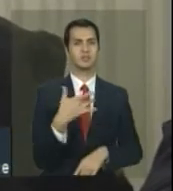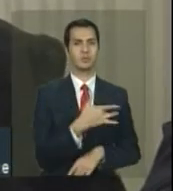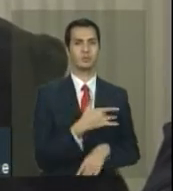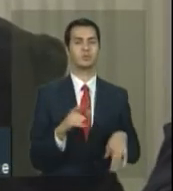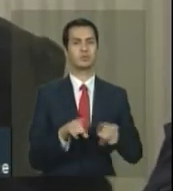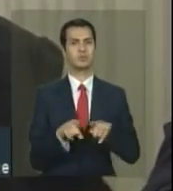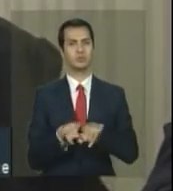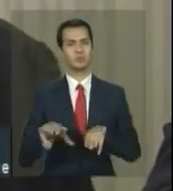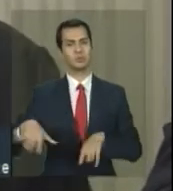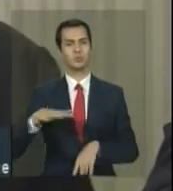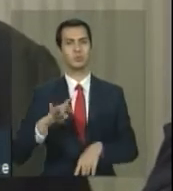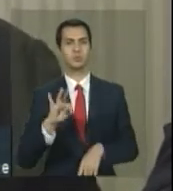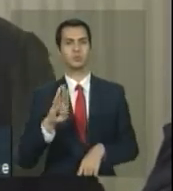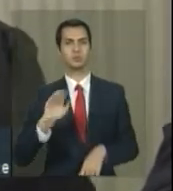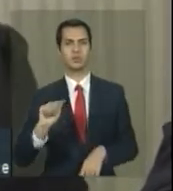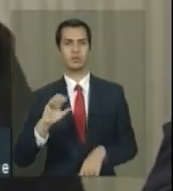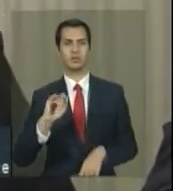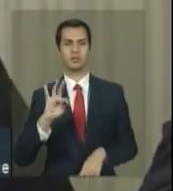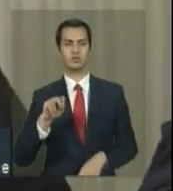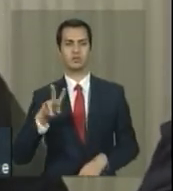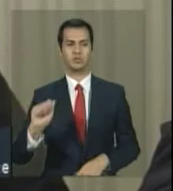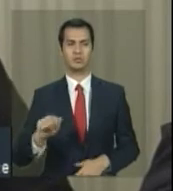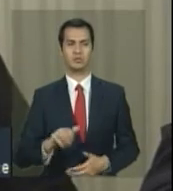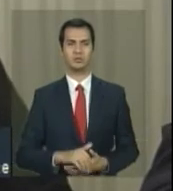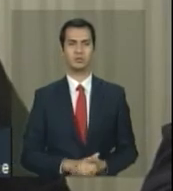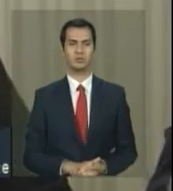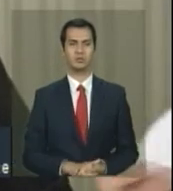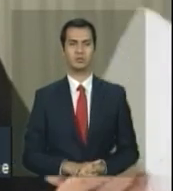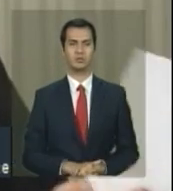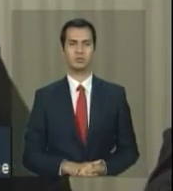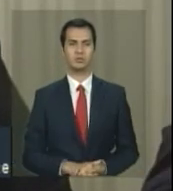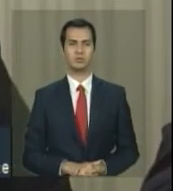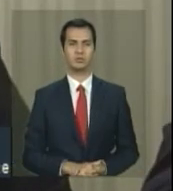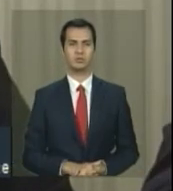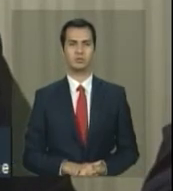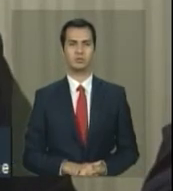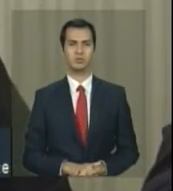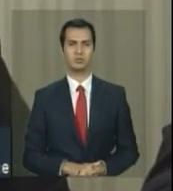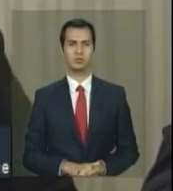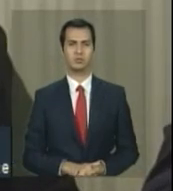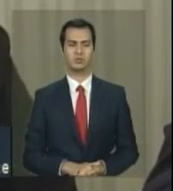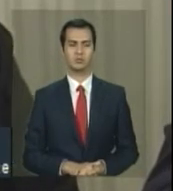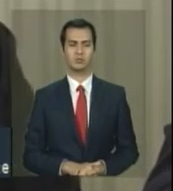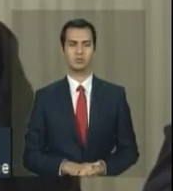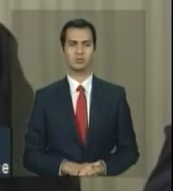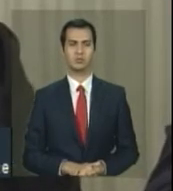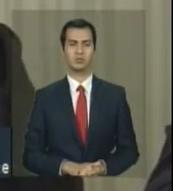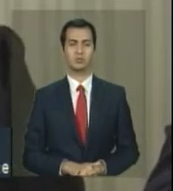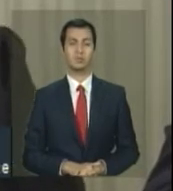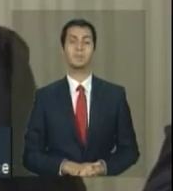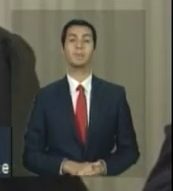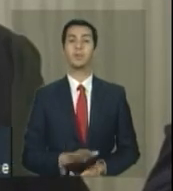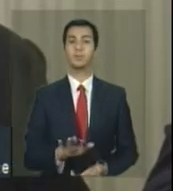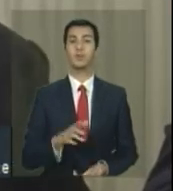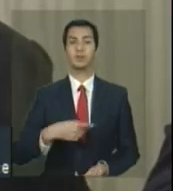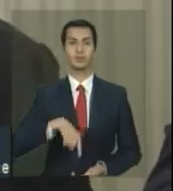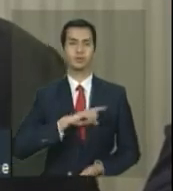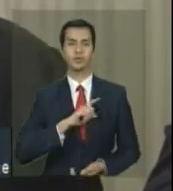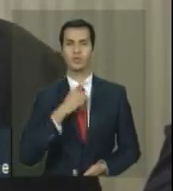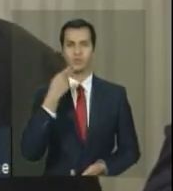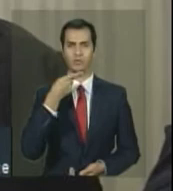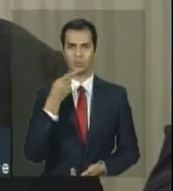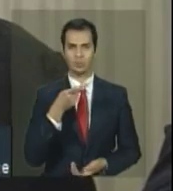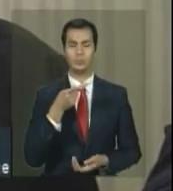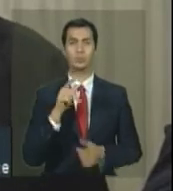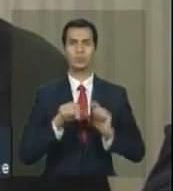da nossa busca ativa. A gente não comentou, tá, até porque foi uma cerimônia